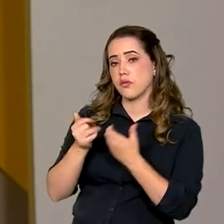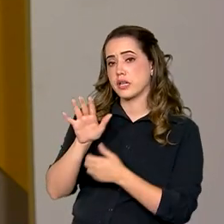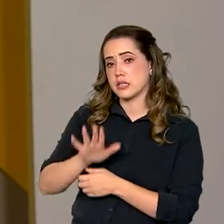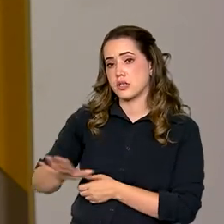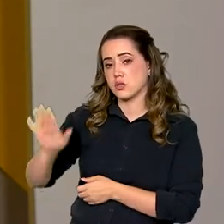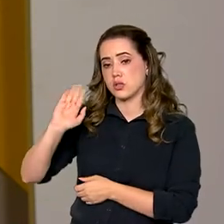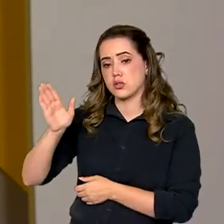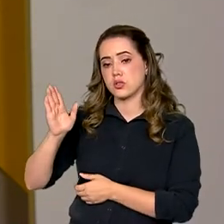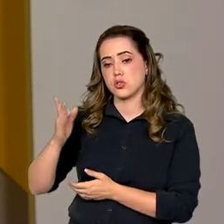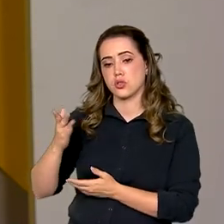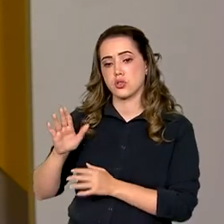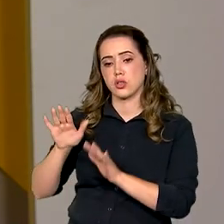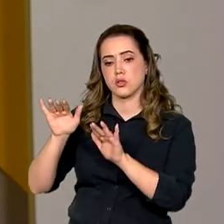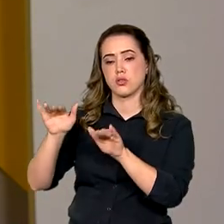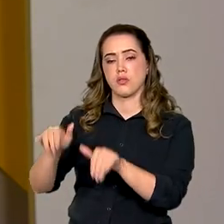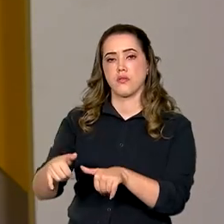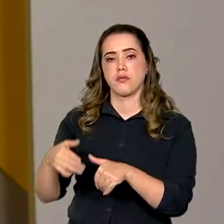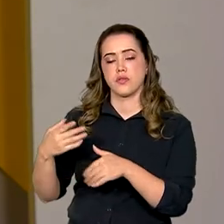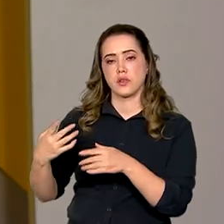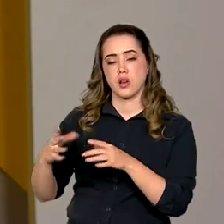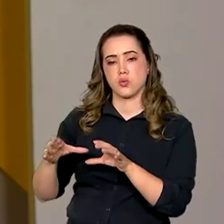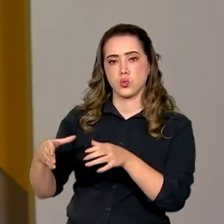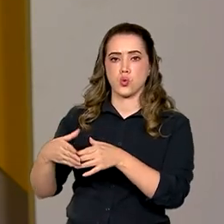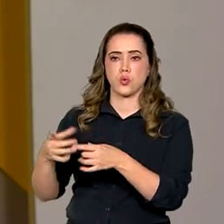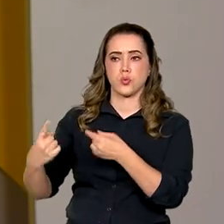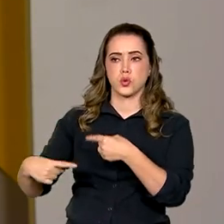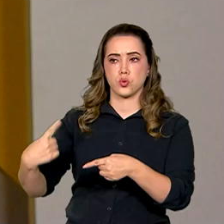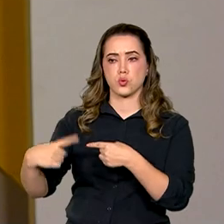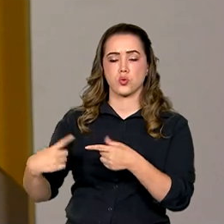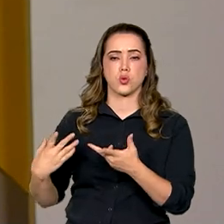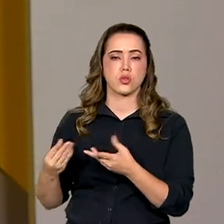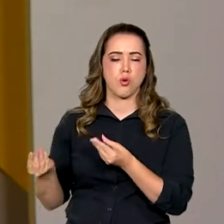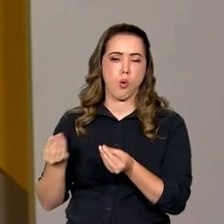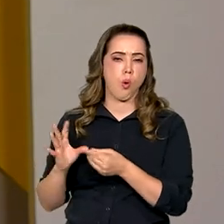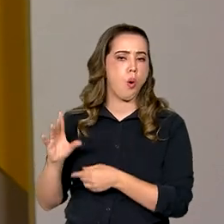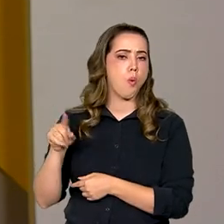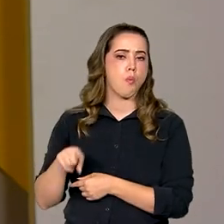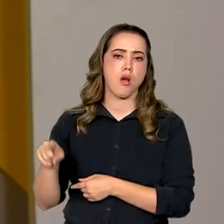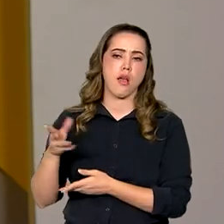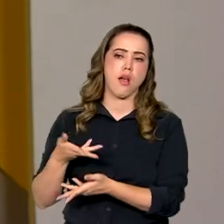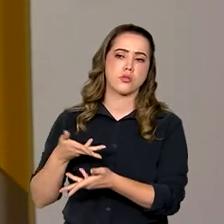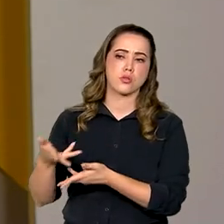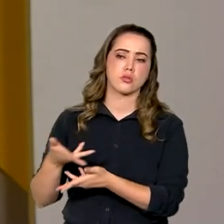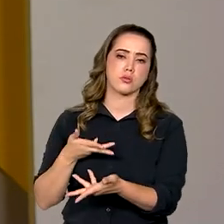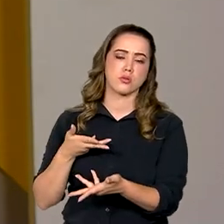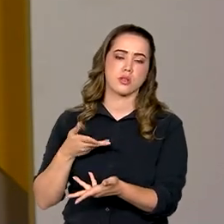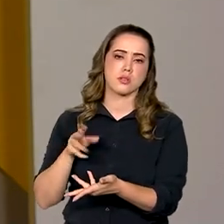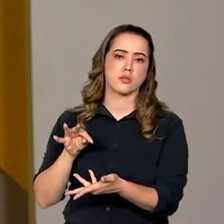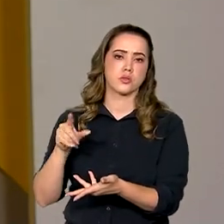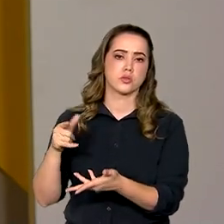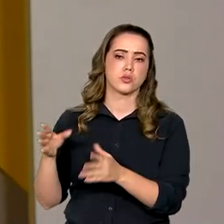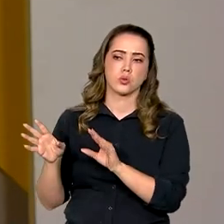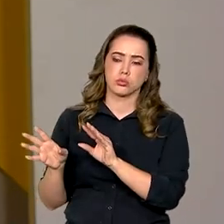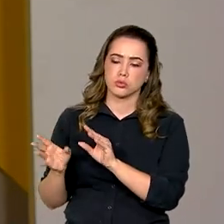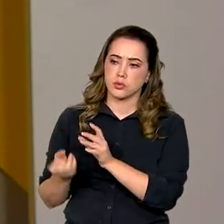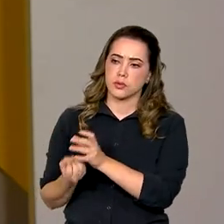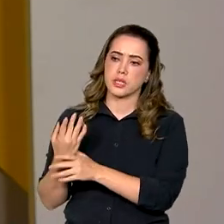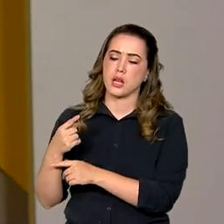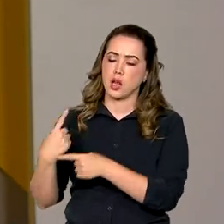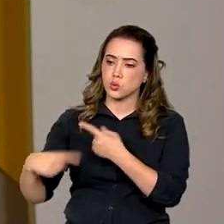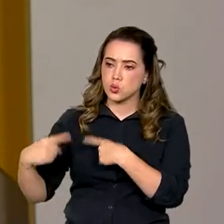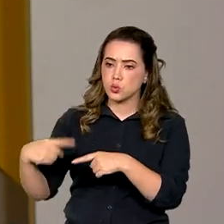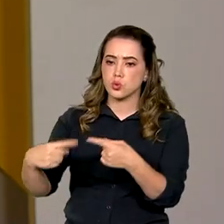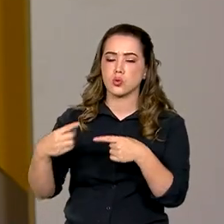estão no final aí deste ciclo, como que é a articulação de tudo aquilo que foi produzido,